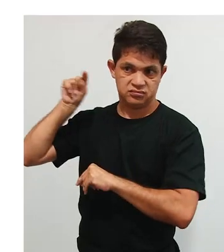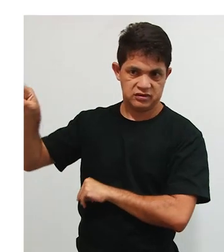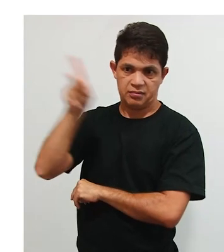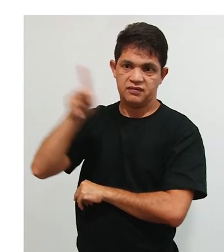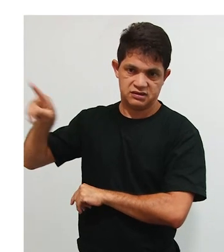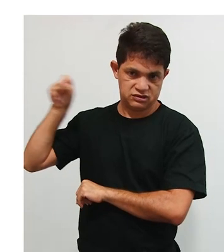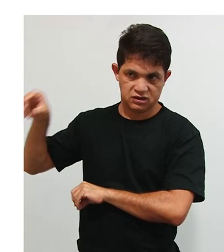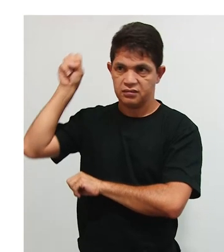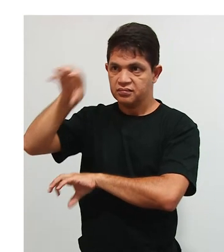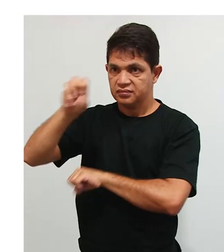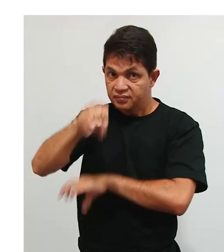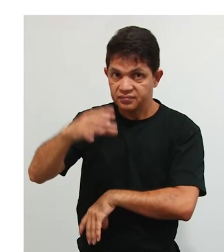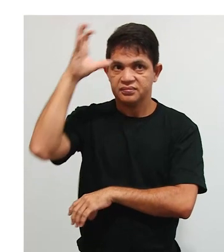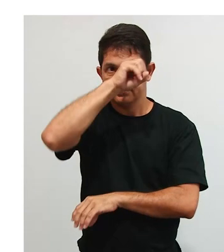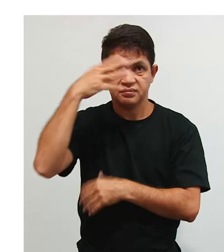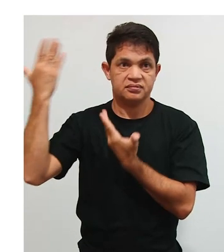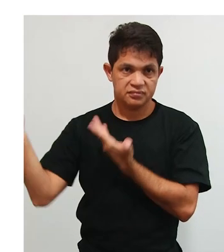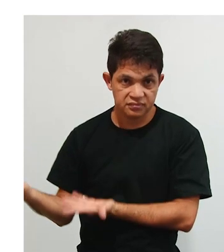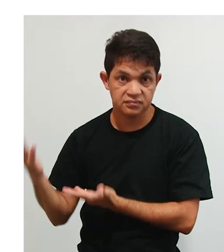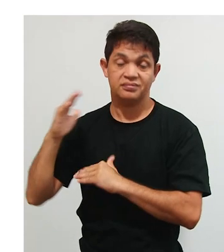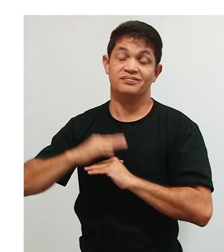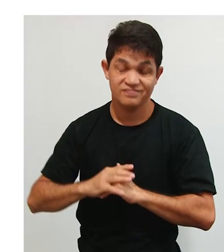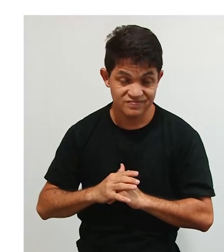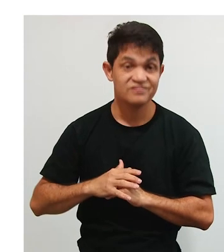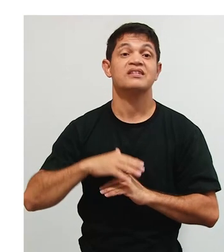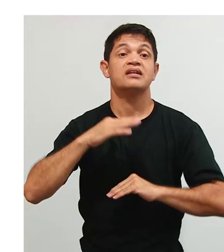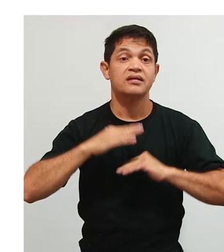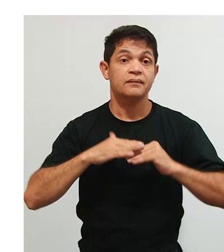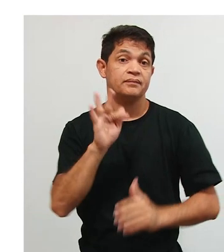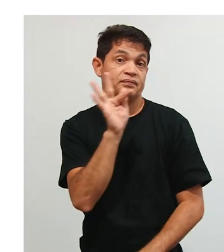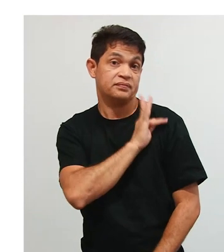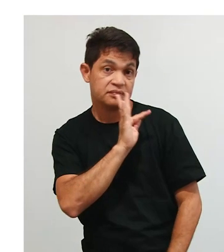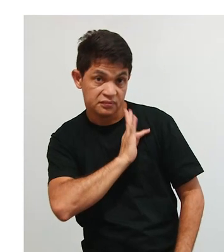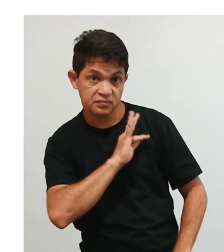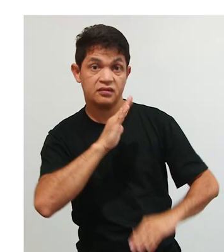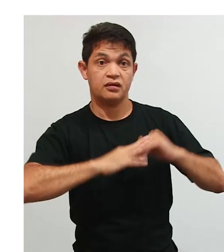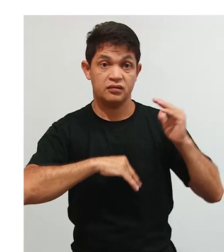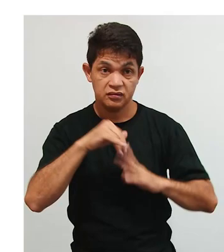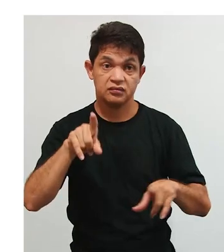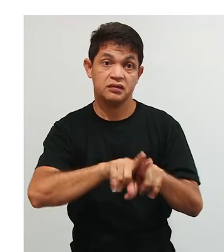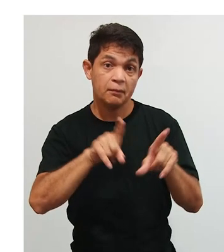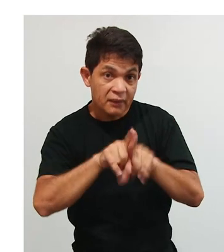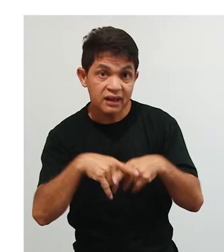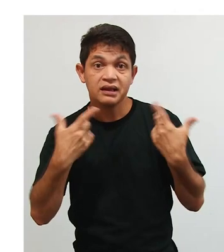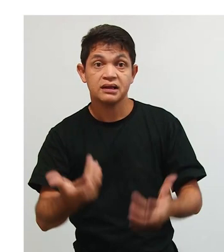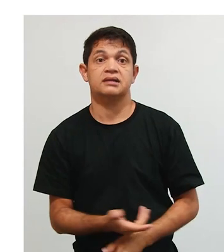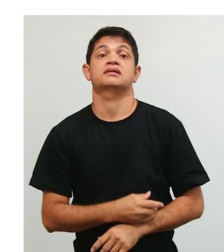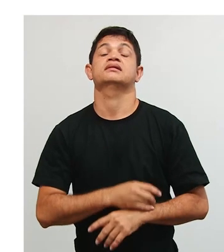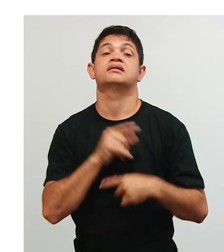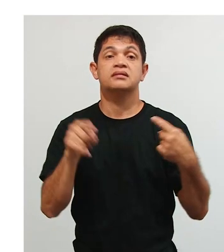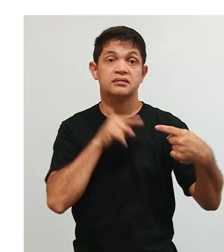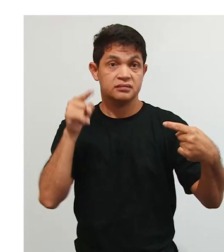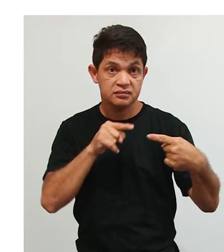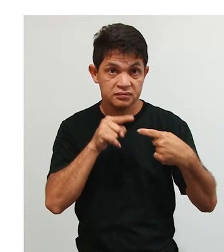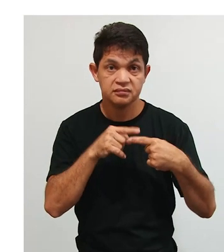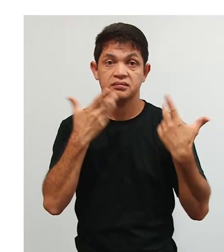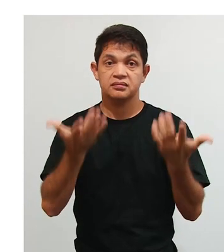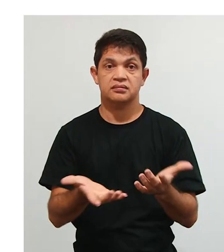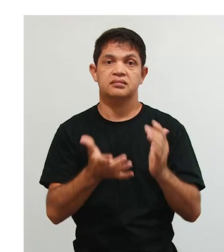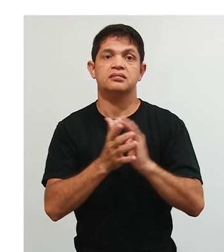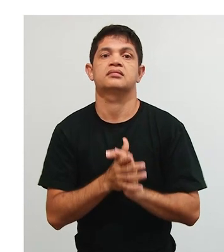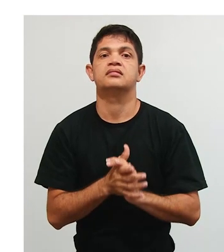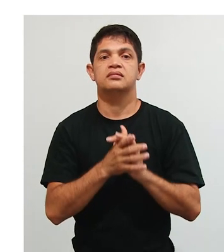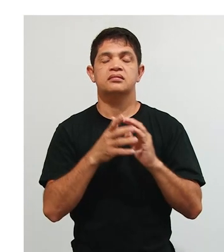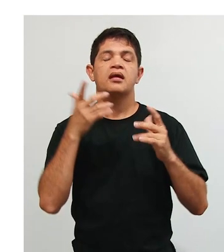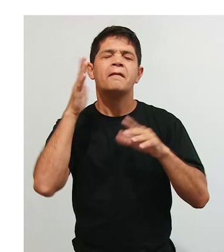a aprendizagem. E tecnicista também há uma forte influência, apesar de que a pedagogia tecnicista foi